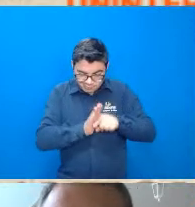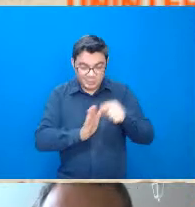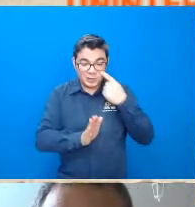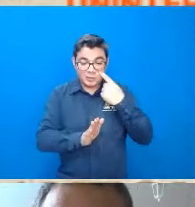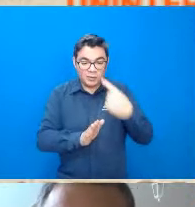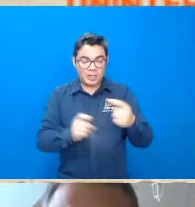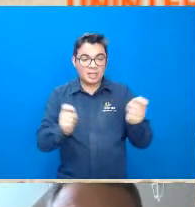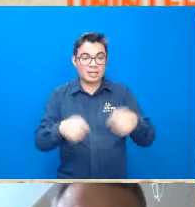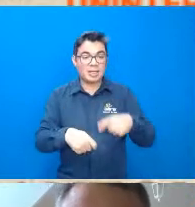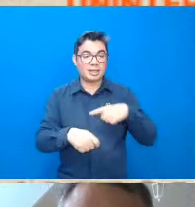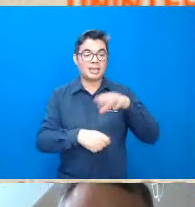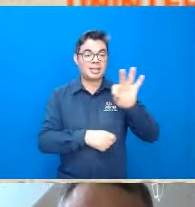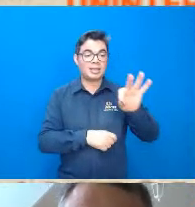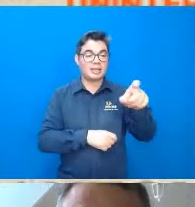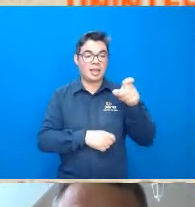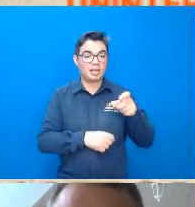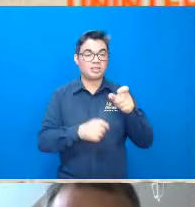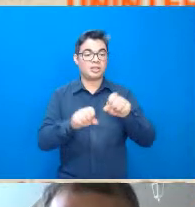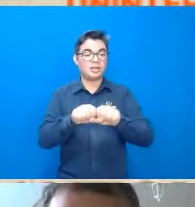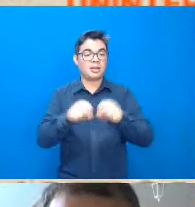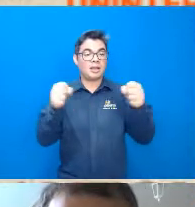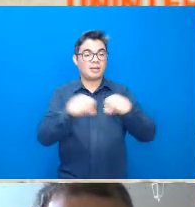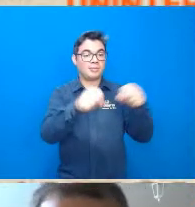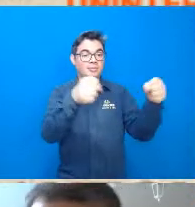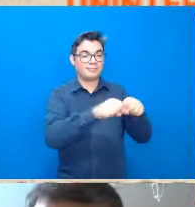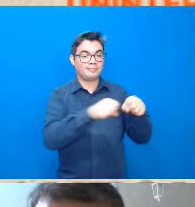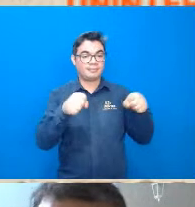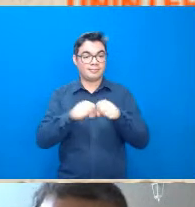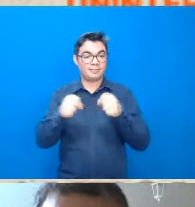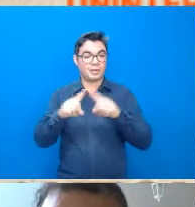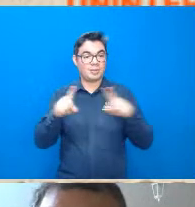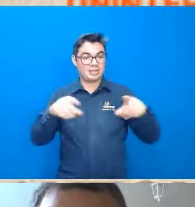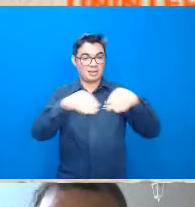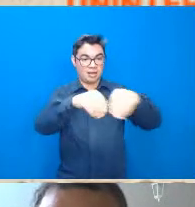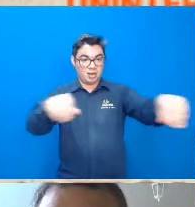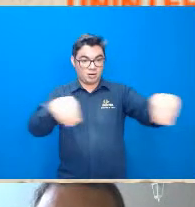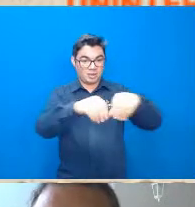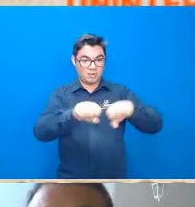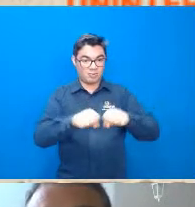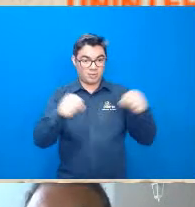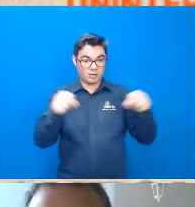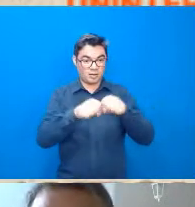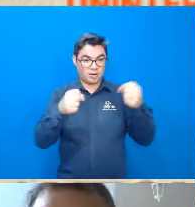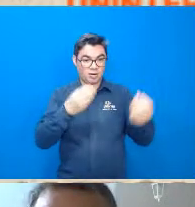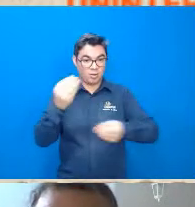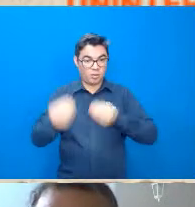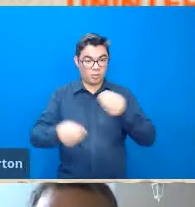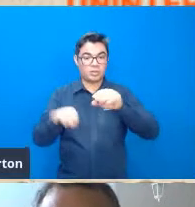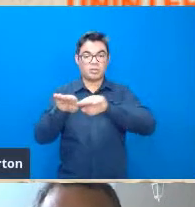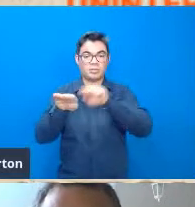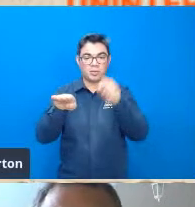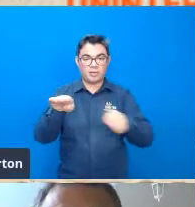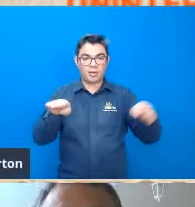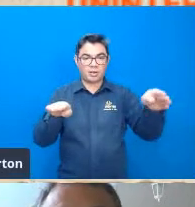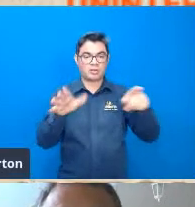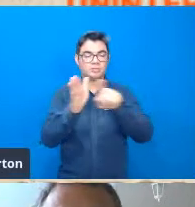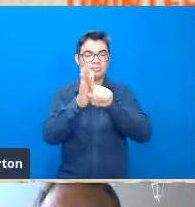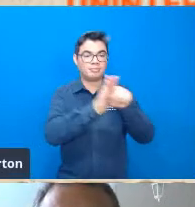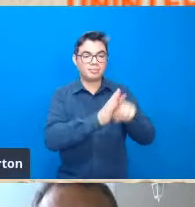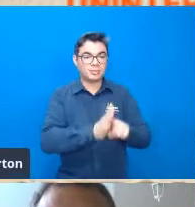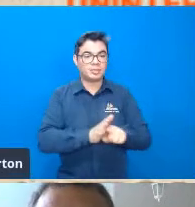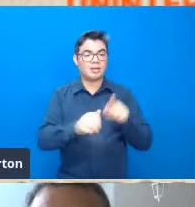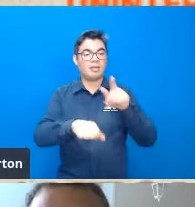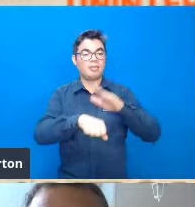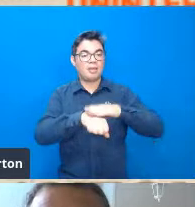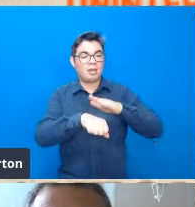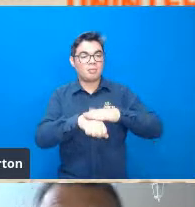taxas de erosão mas não a erosão do solo taxa de erosão geomorfológica essa erosão de longo